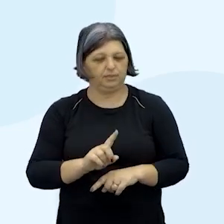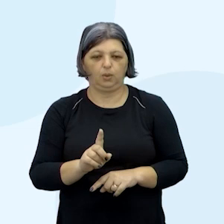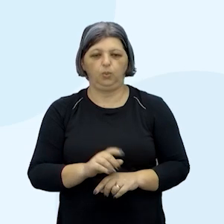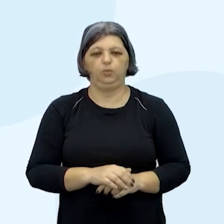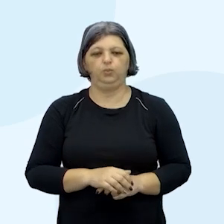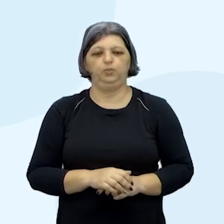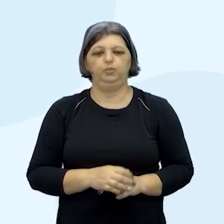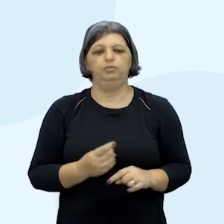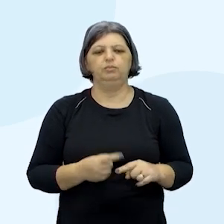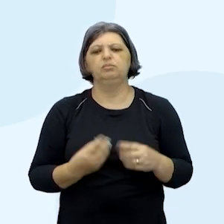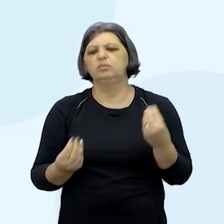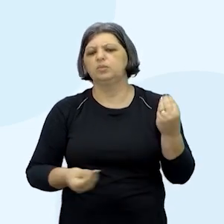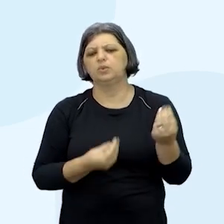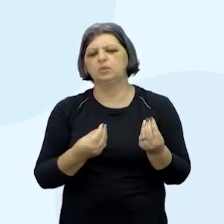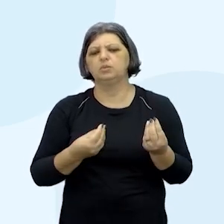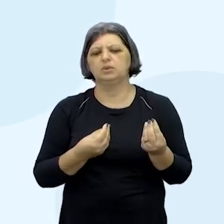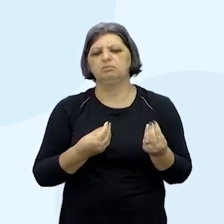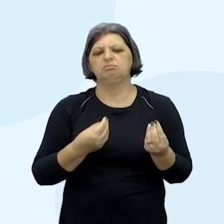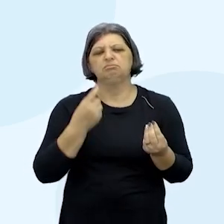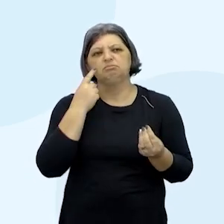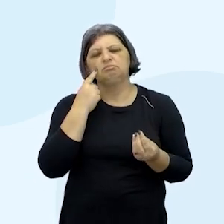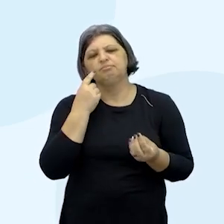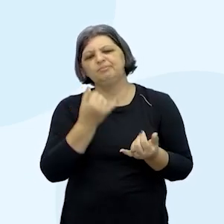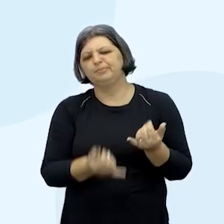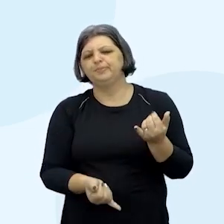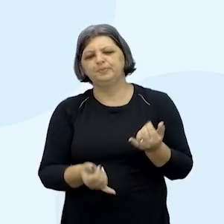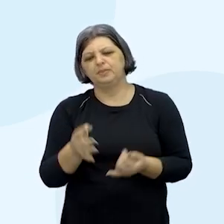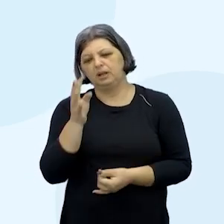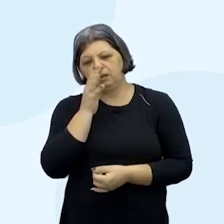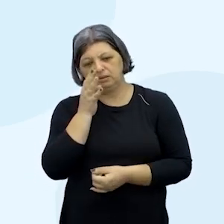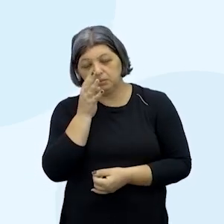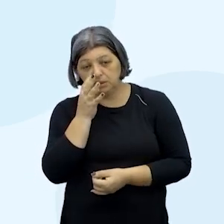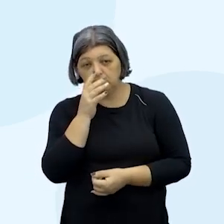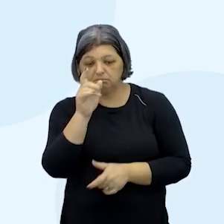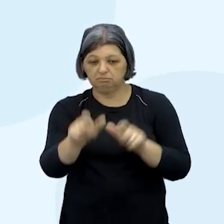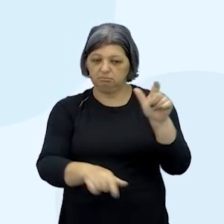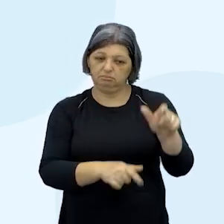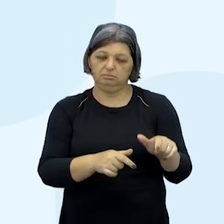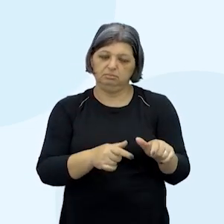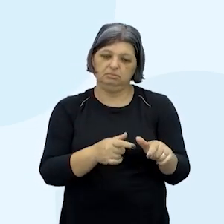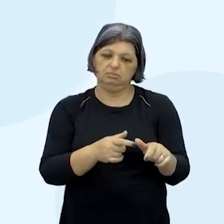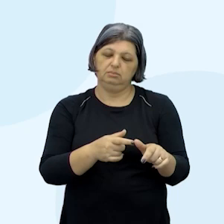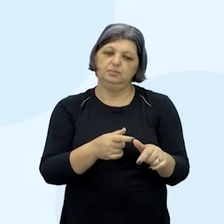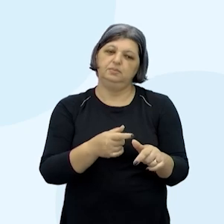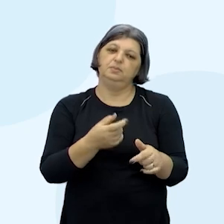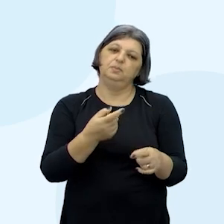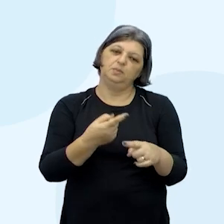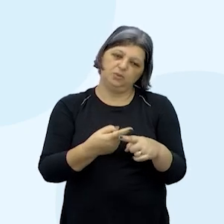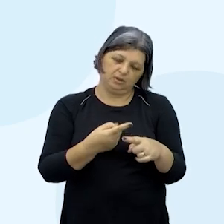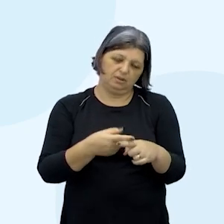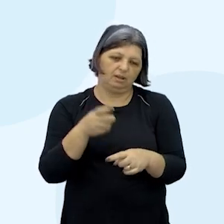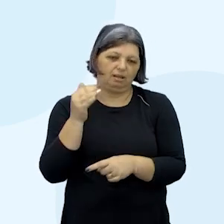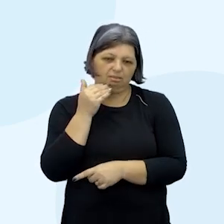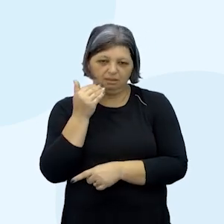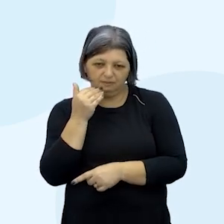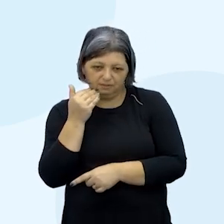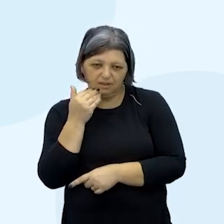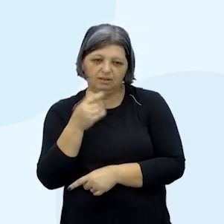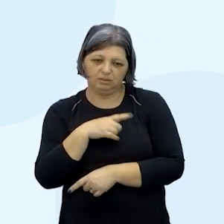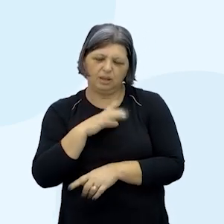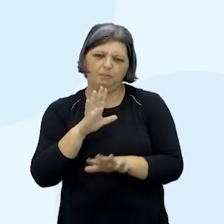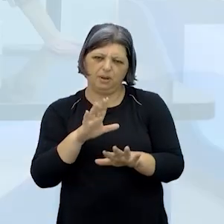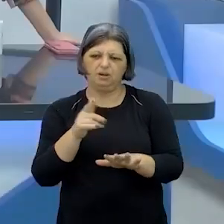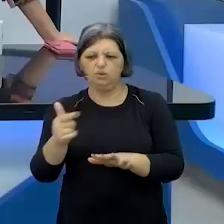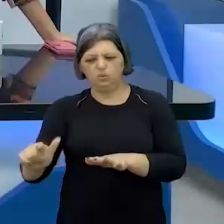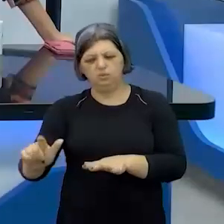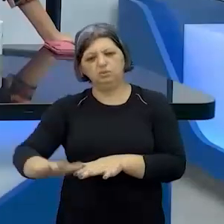esse personagem por suas qualidades eu acho que ele era assim uma pessoa admirada apesar desse defeito aí que vai permear mas ele tinha outras áreas da vida dele que ele